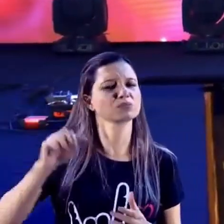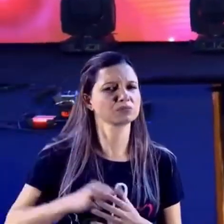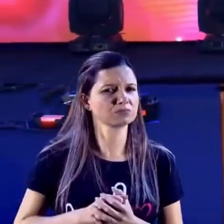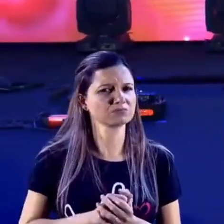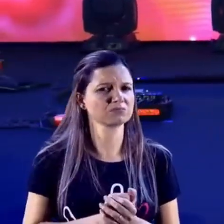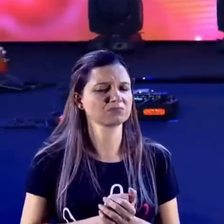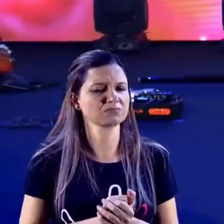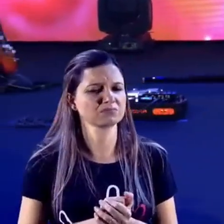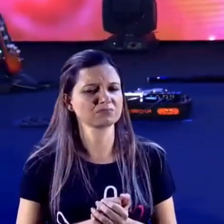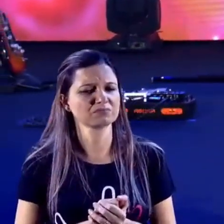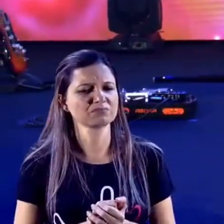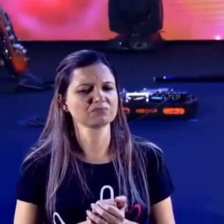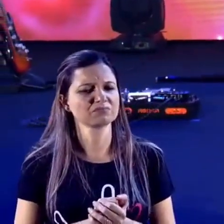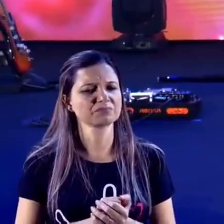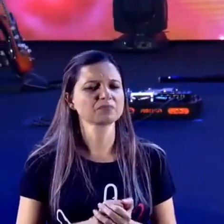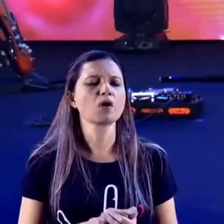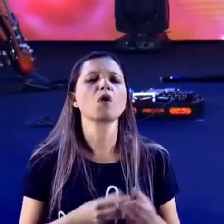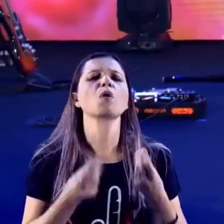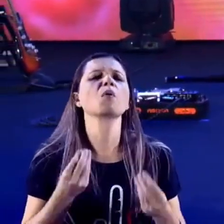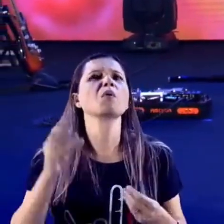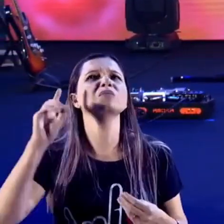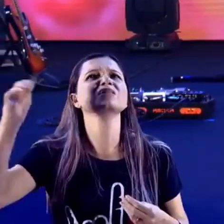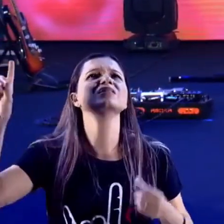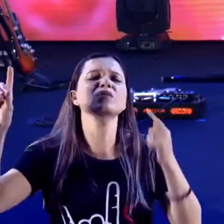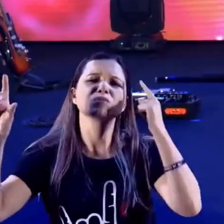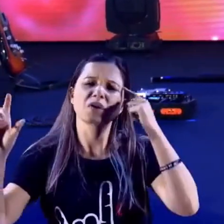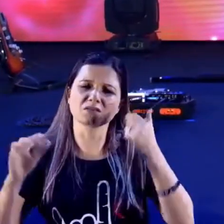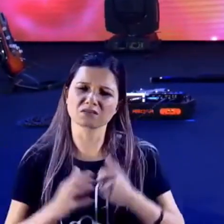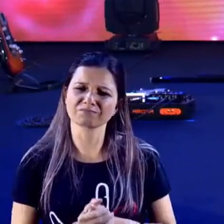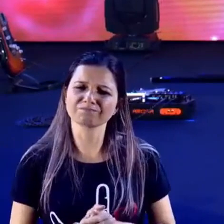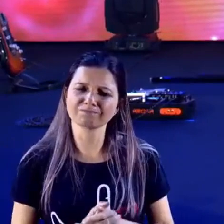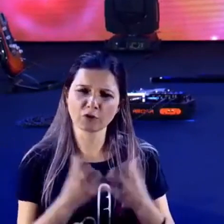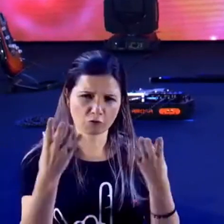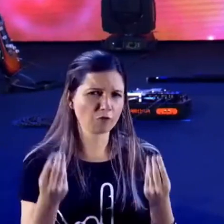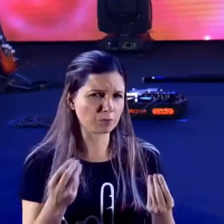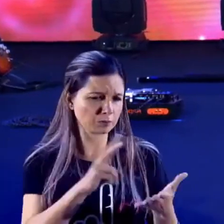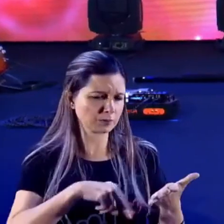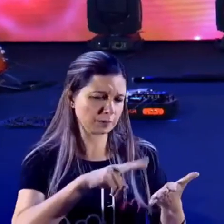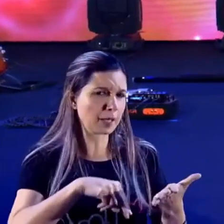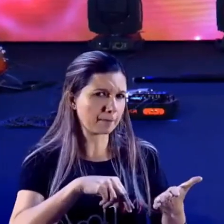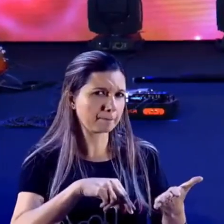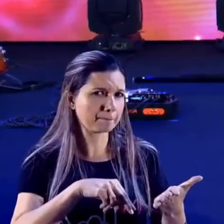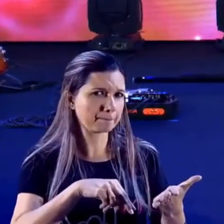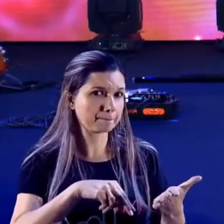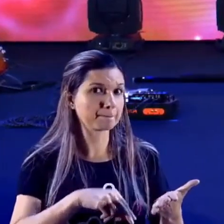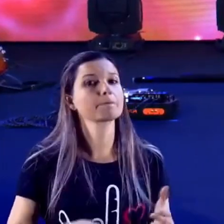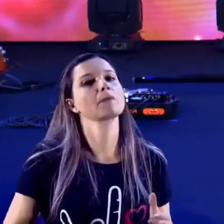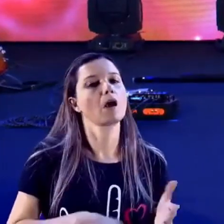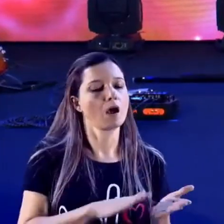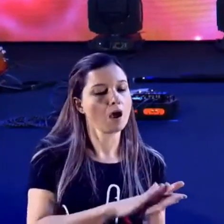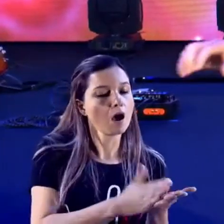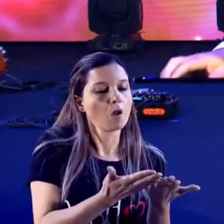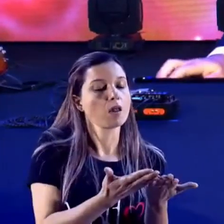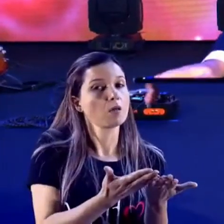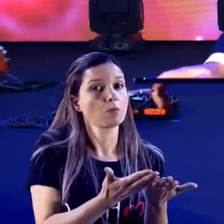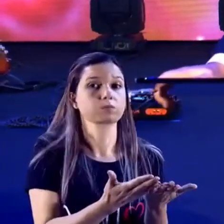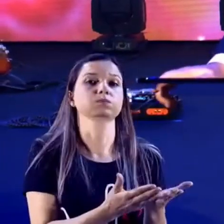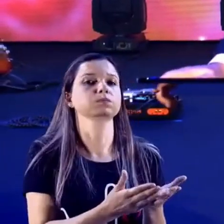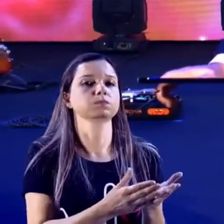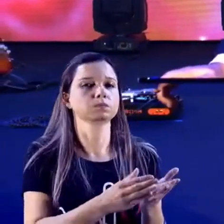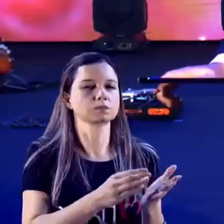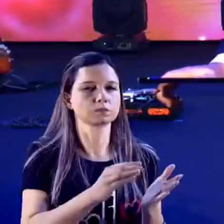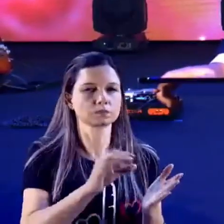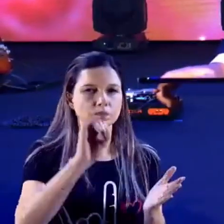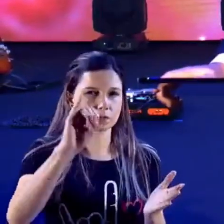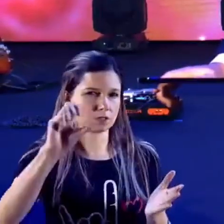Ciro? Como é que Deus pensa? Vamos ver o que a palavra de Deus diz? A palavra de Deus diz lá em Isaías 55, capítulo